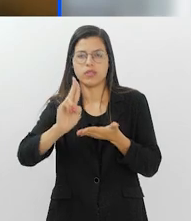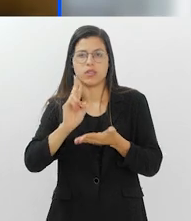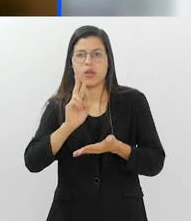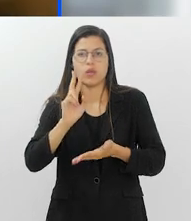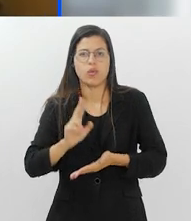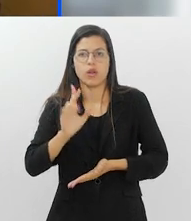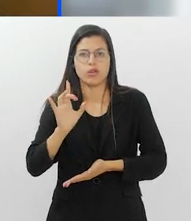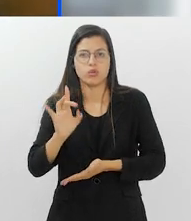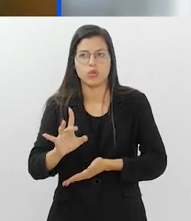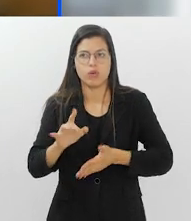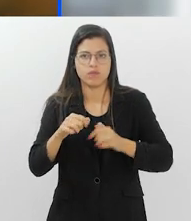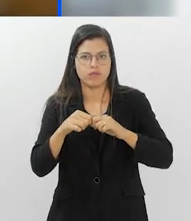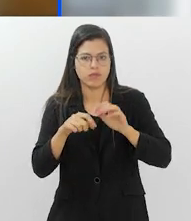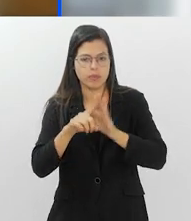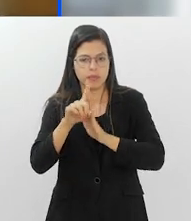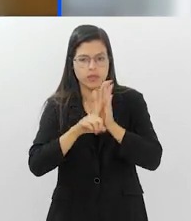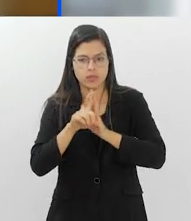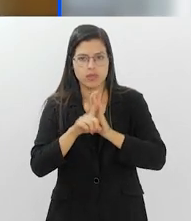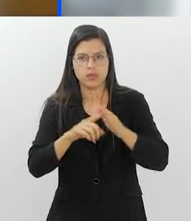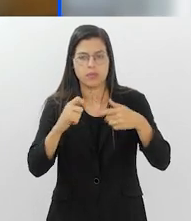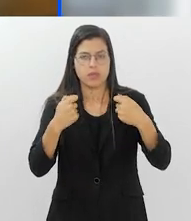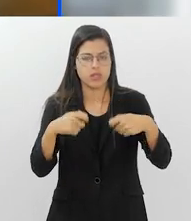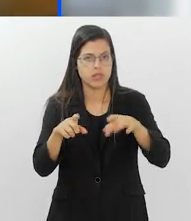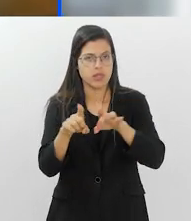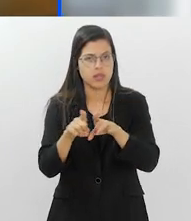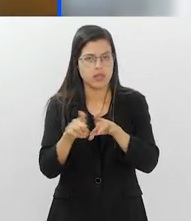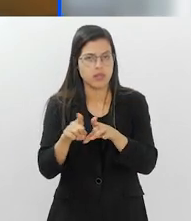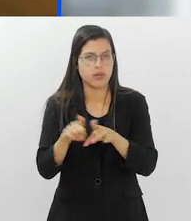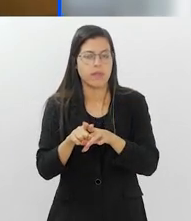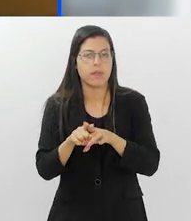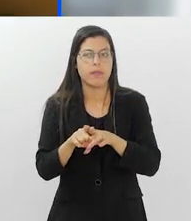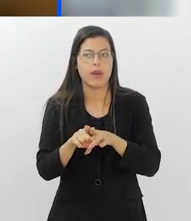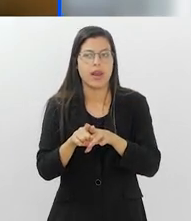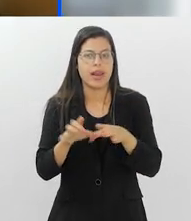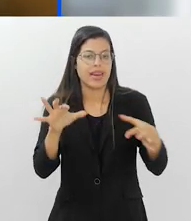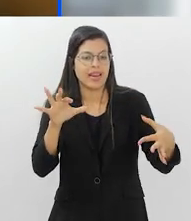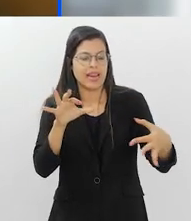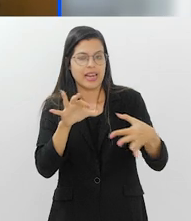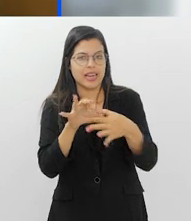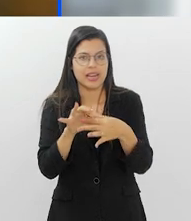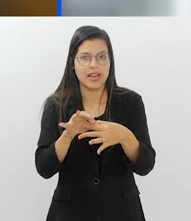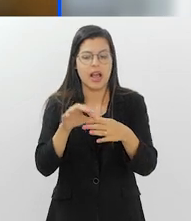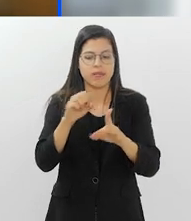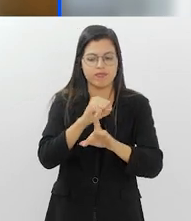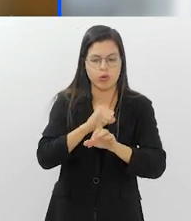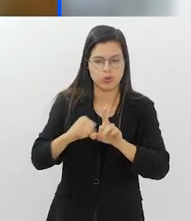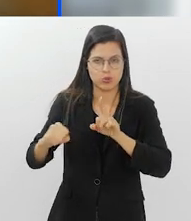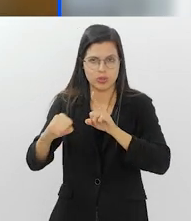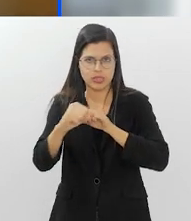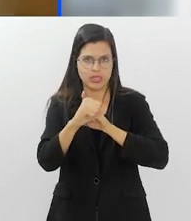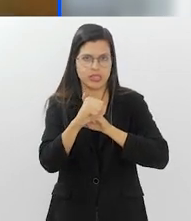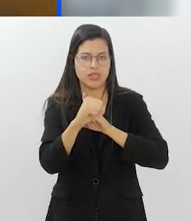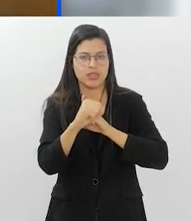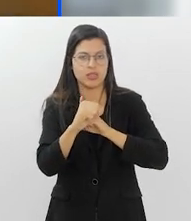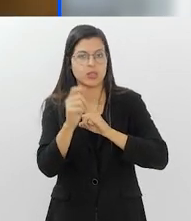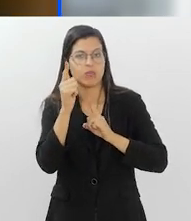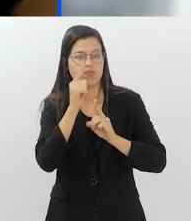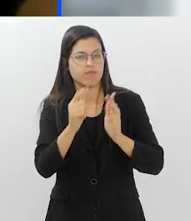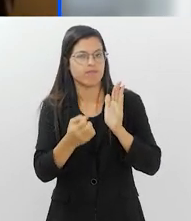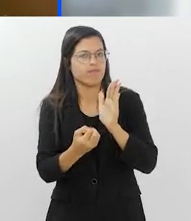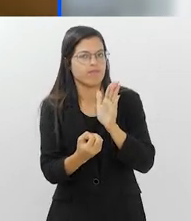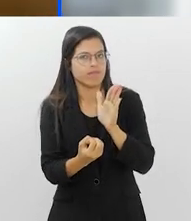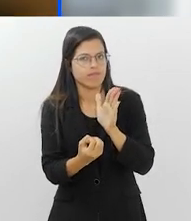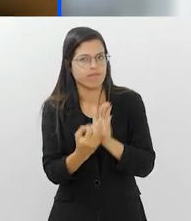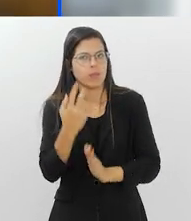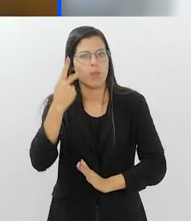está ali só para fazer a pesquisa, né? A gente precisa fazer uma ponte com a sociedade para que possam ser